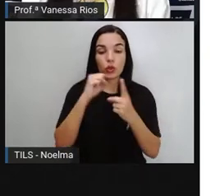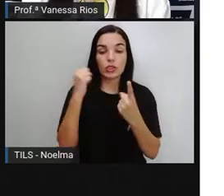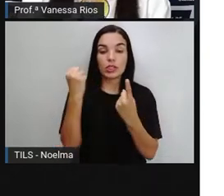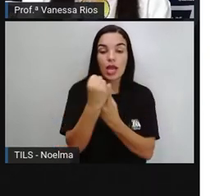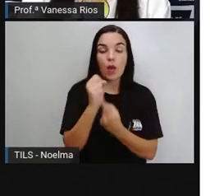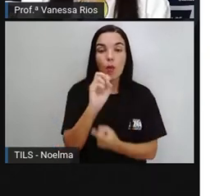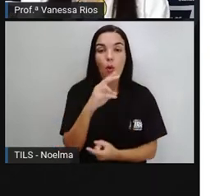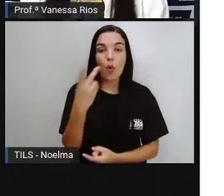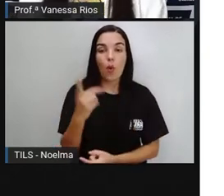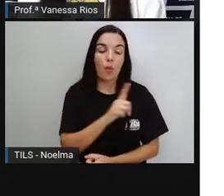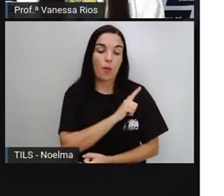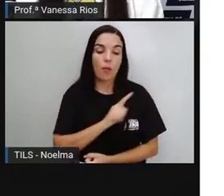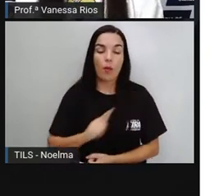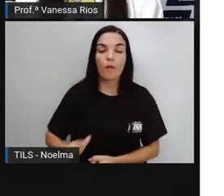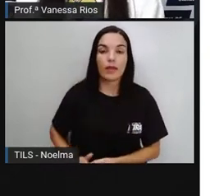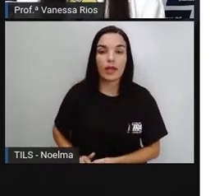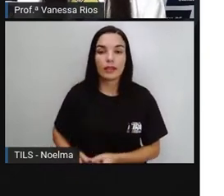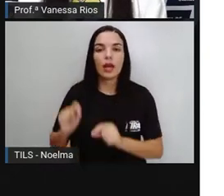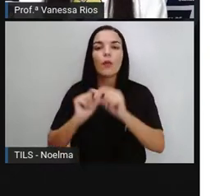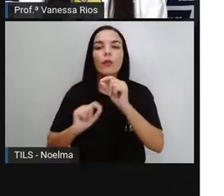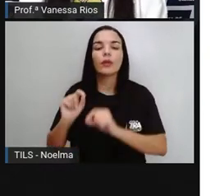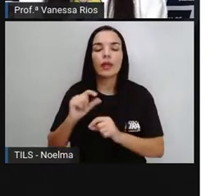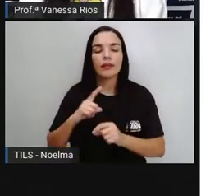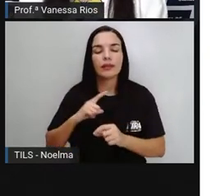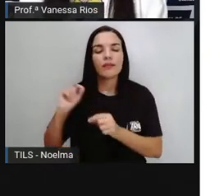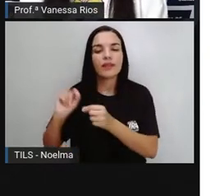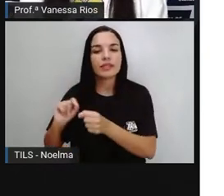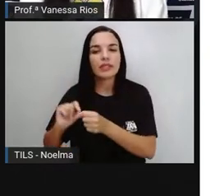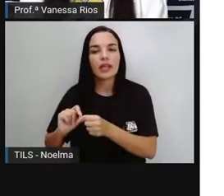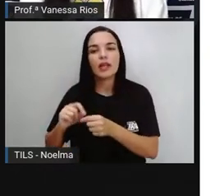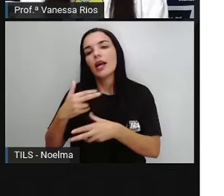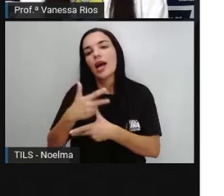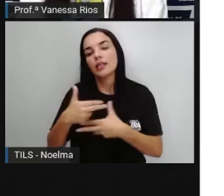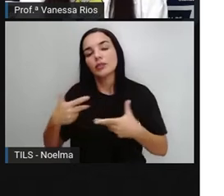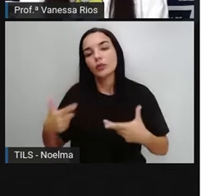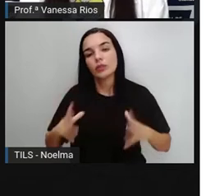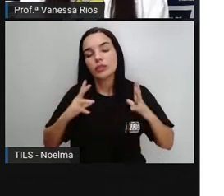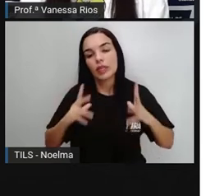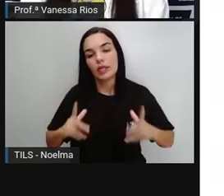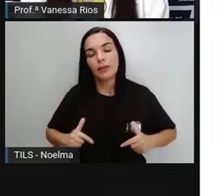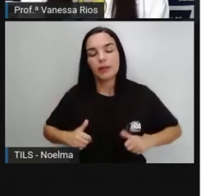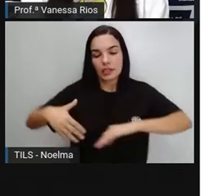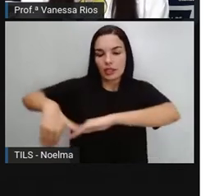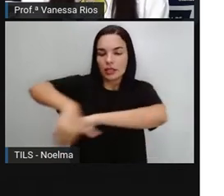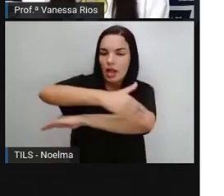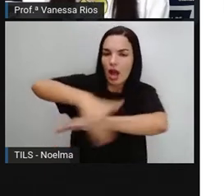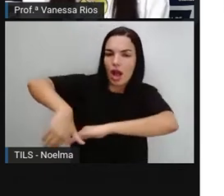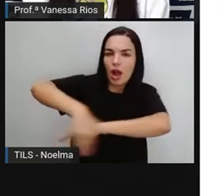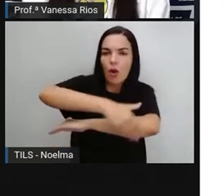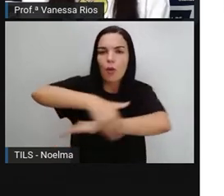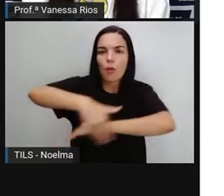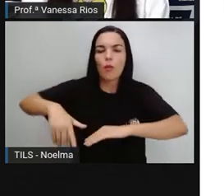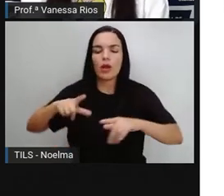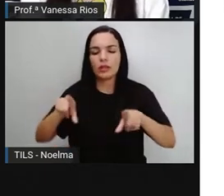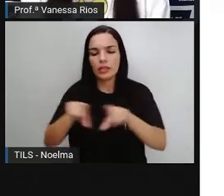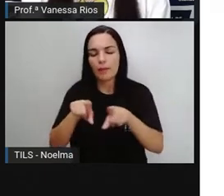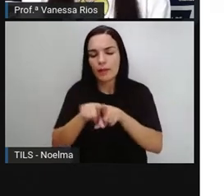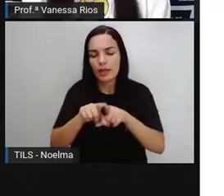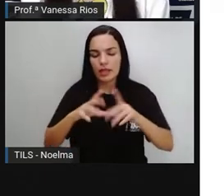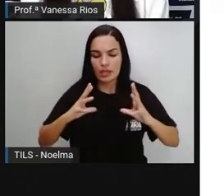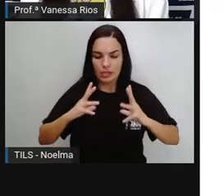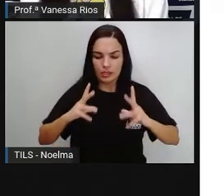pública, que aí vai estar relacionada às ações, às atividades, em prol da promoção da saúde,